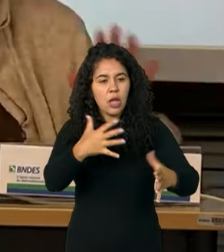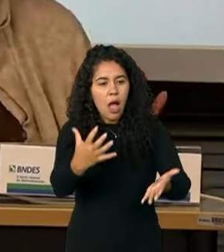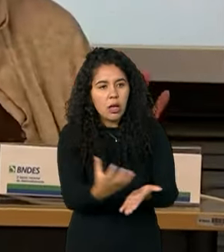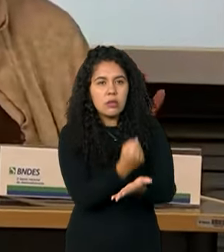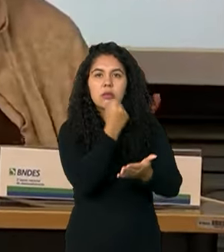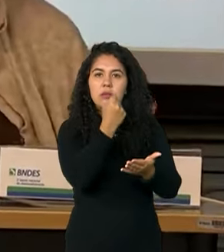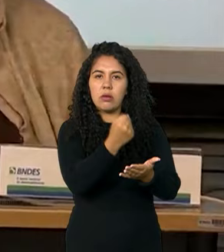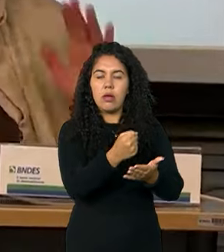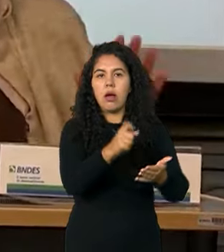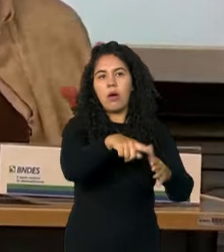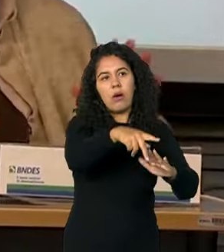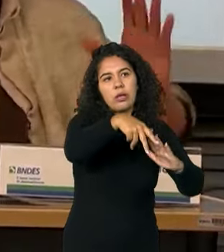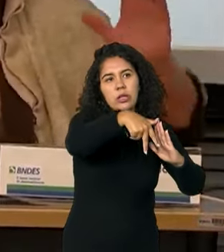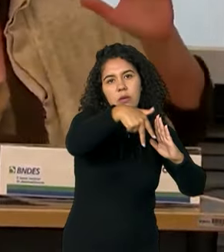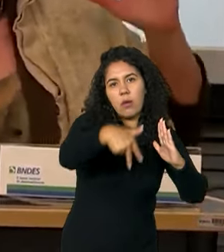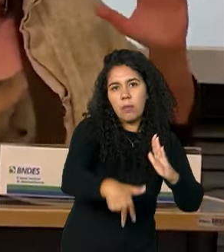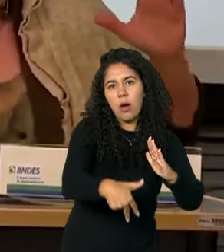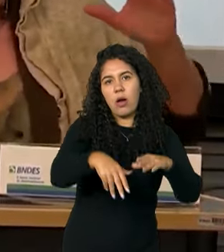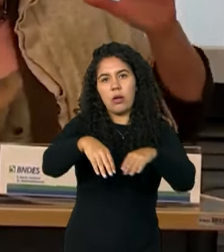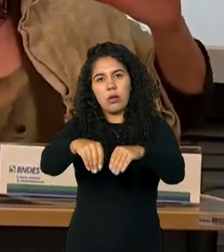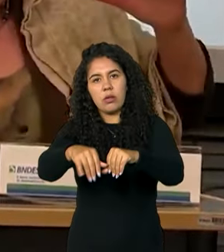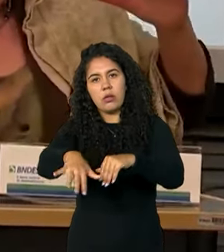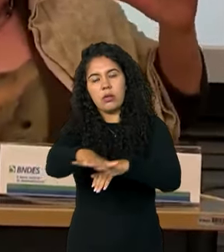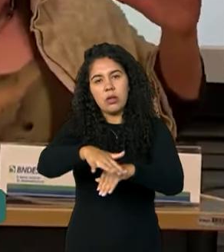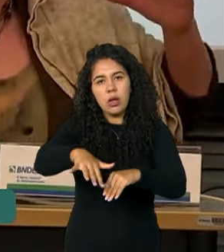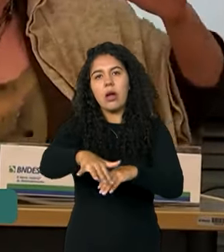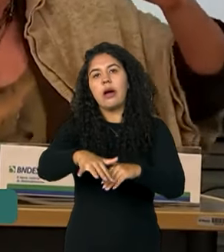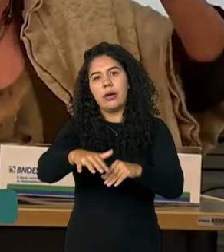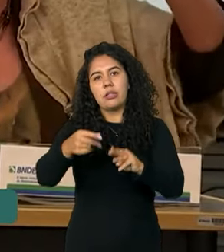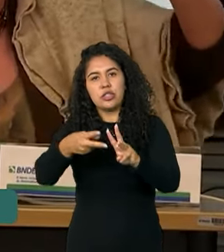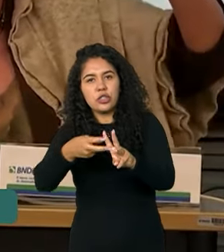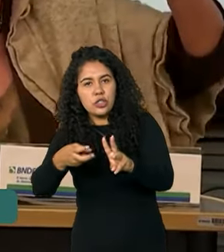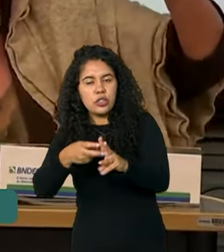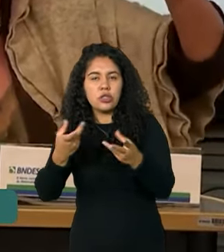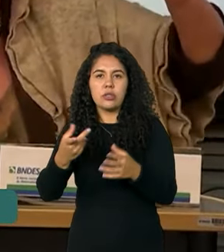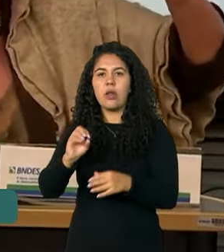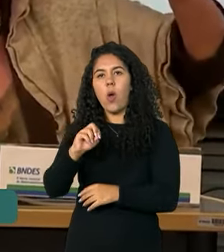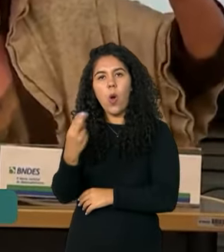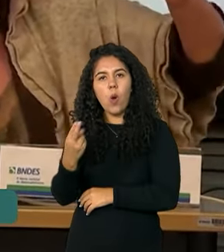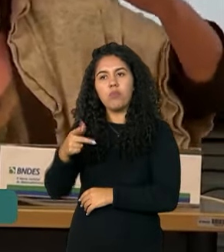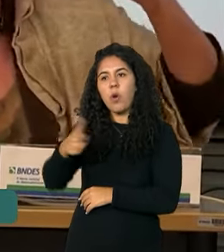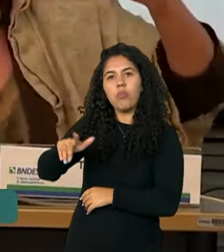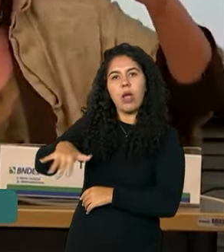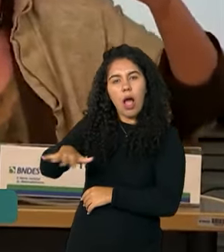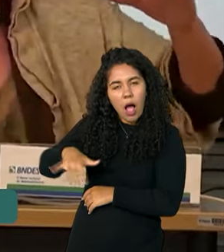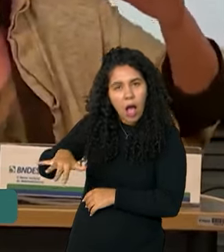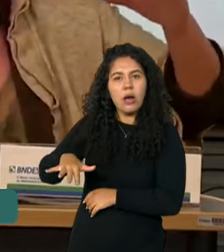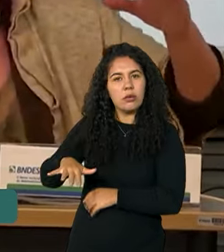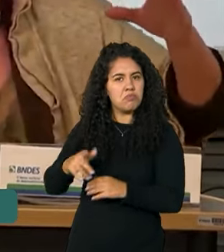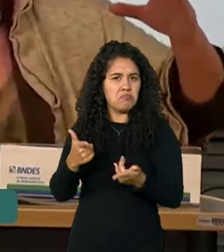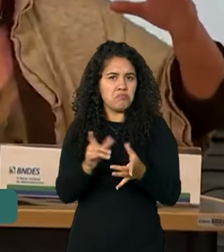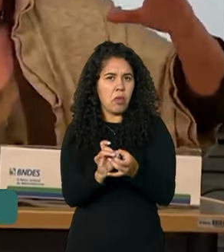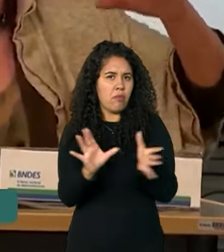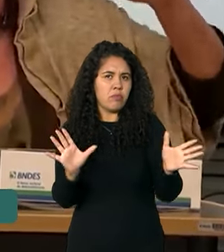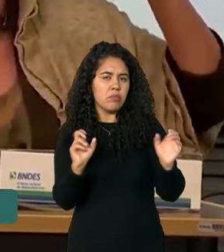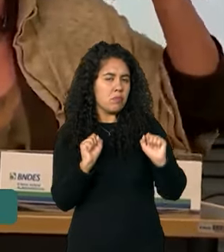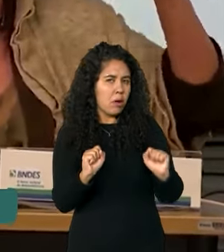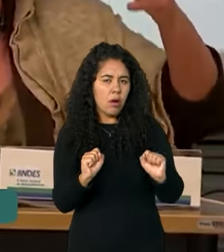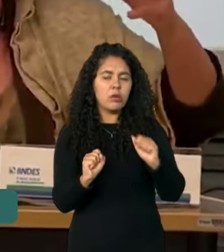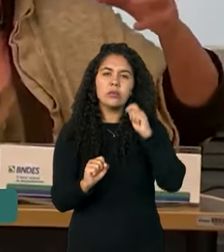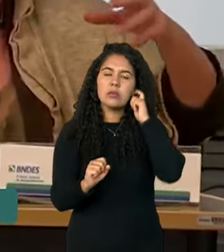pode apresentar um projeto. Agora, nós estamos tentando direcionar nossa atuação para que